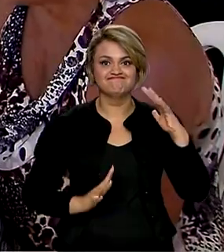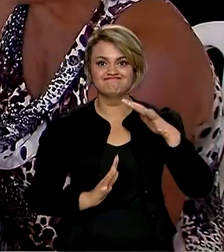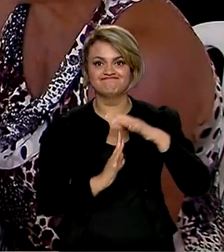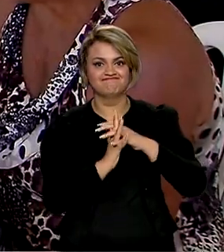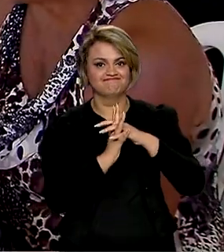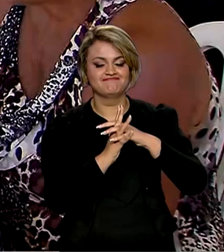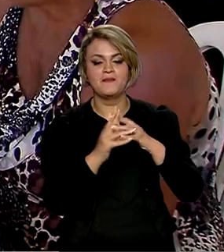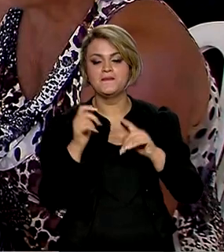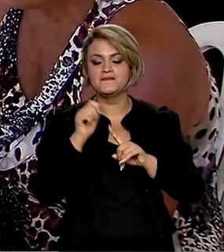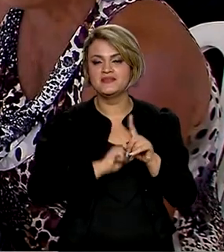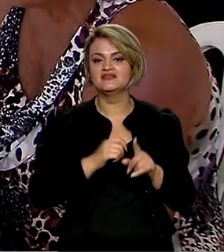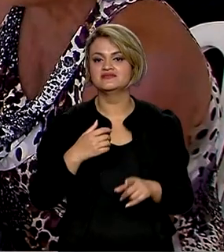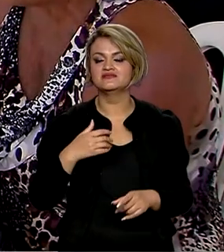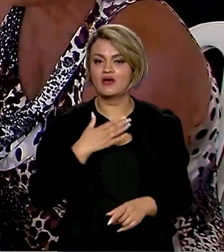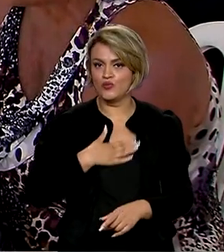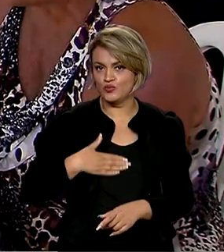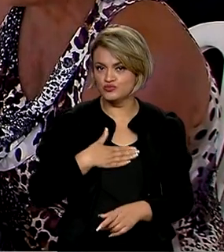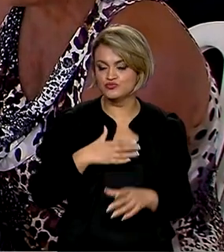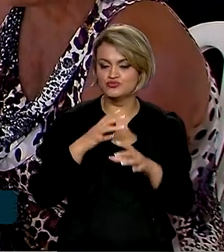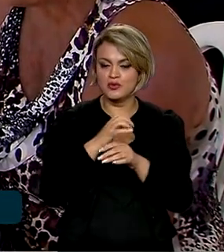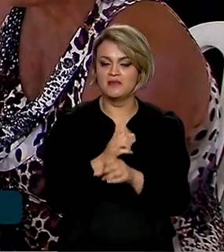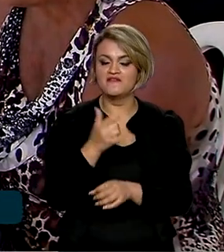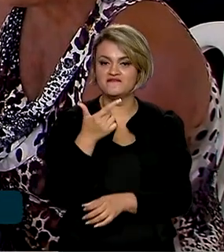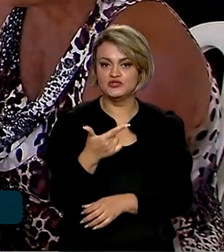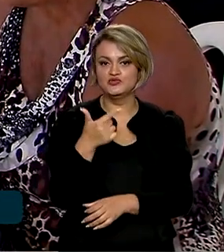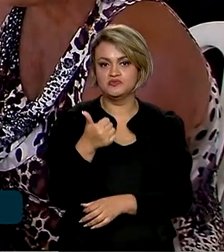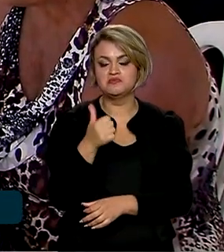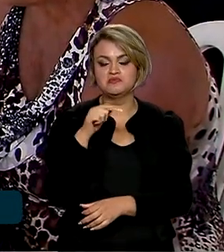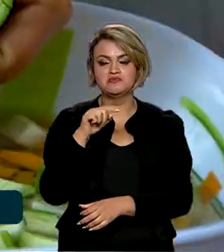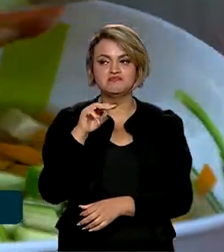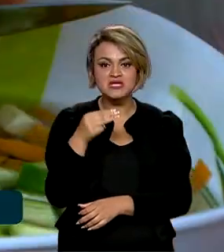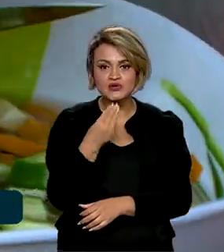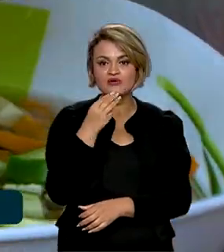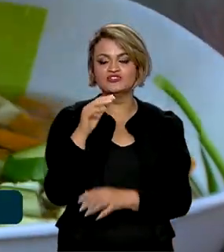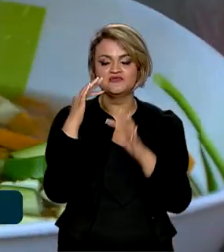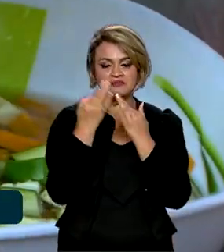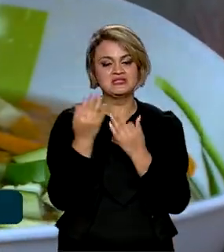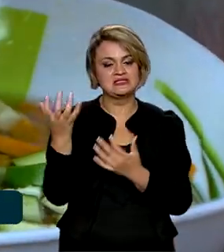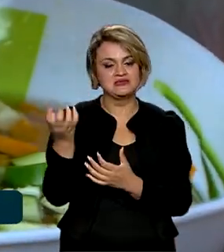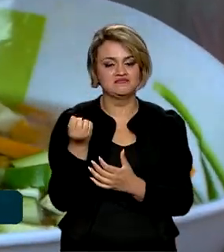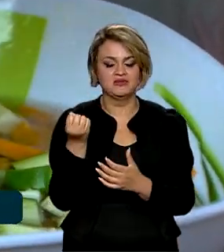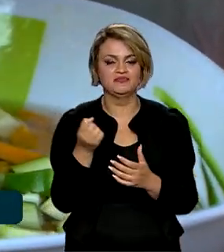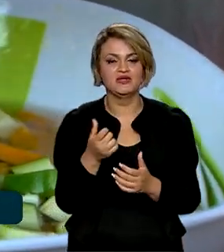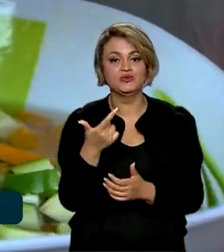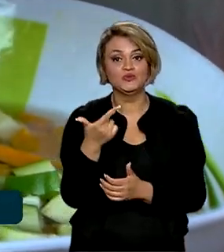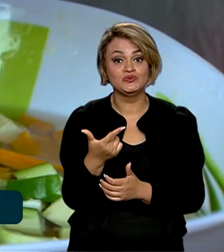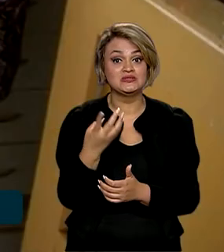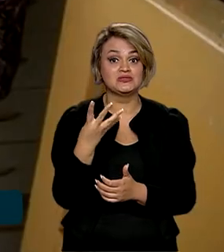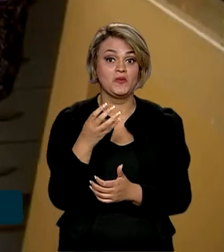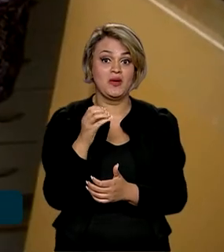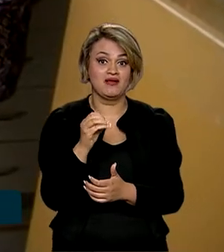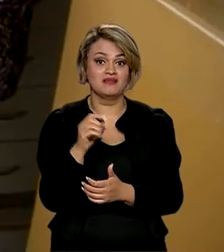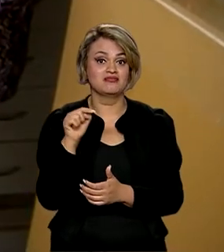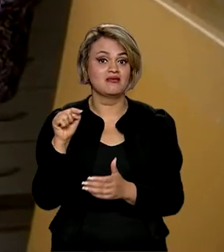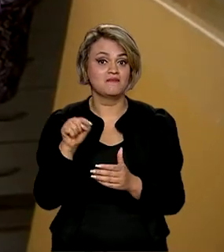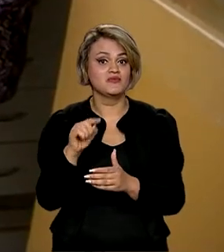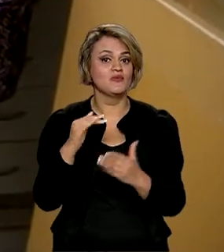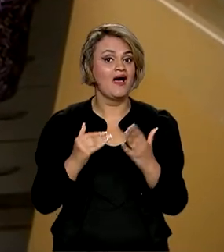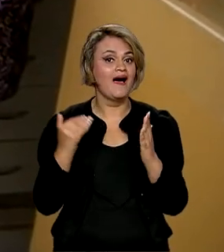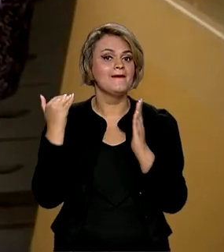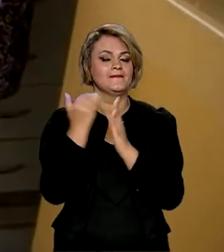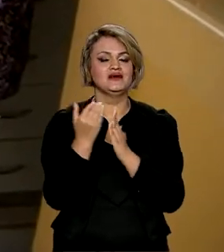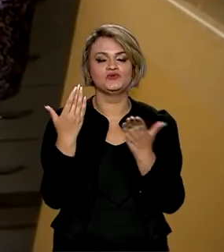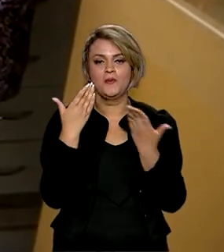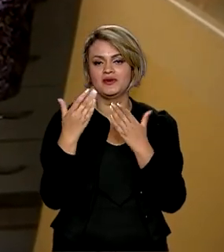em agosto os 21 milhões de famílias atendidas. 240 mil a mais na comparação com a